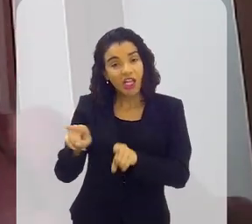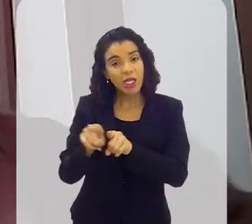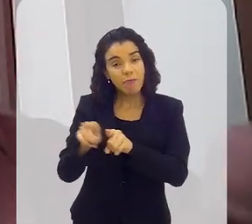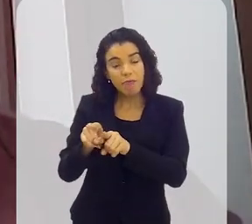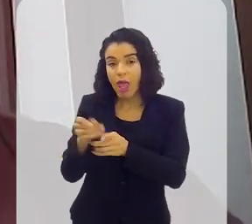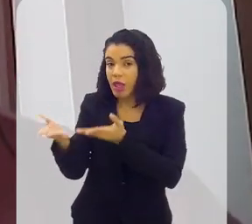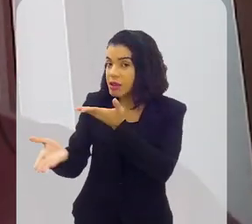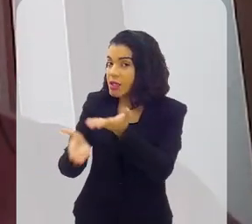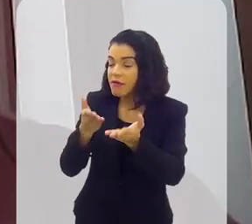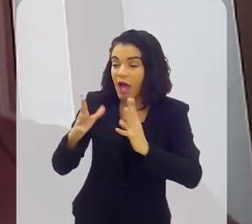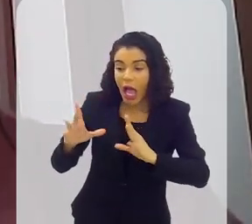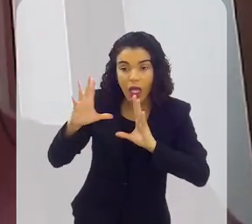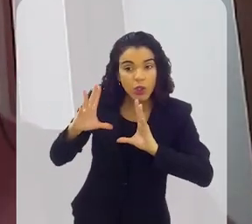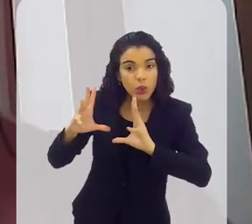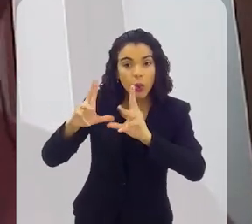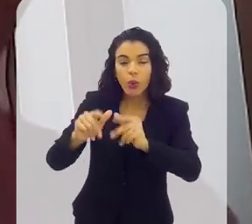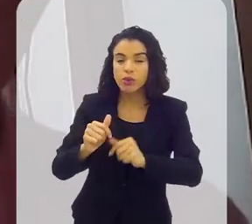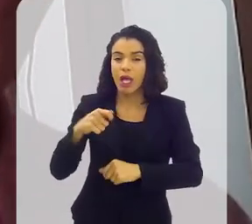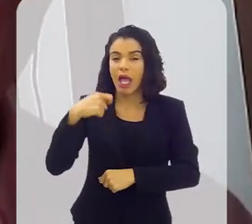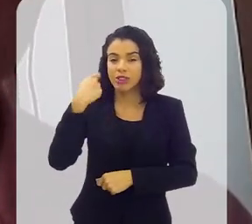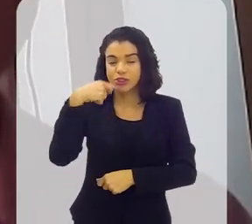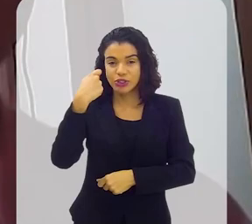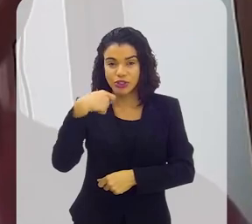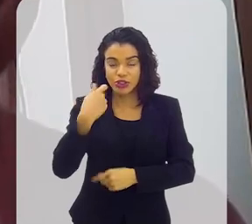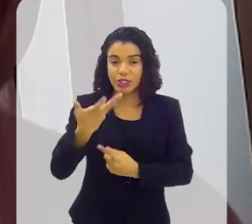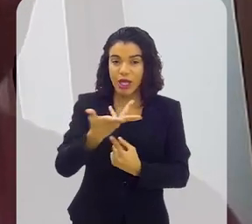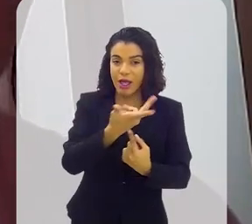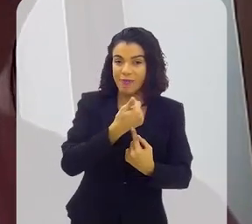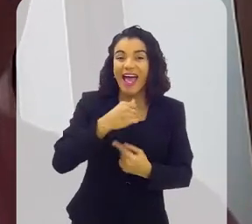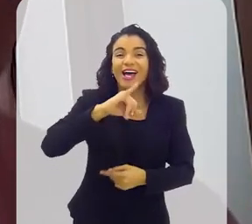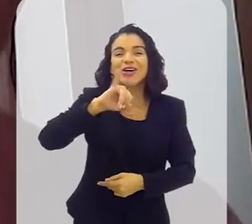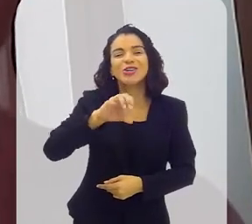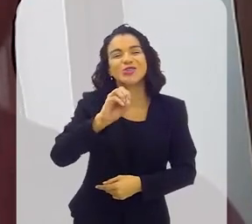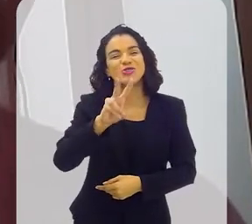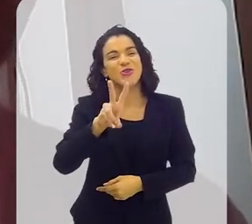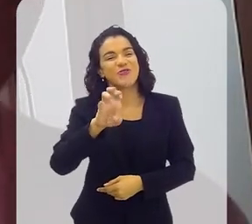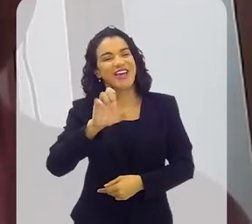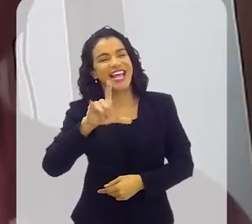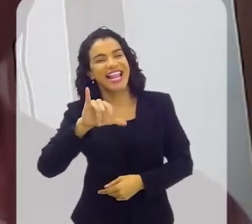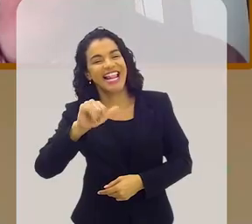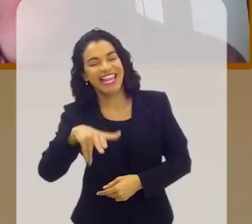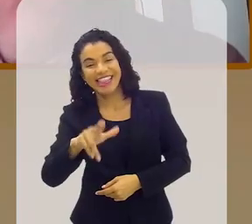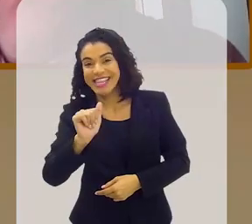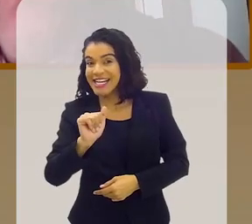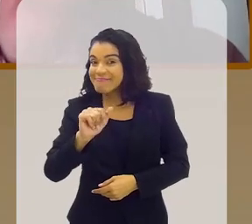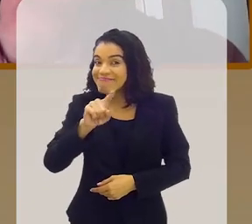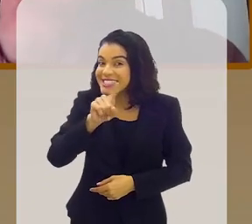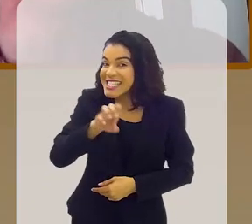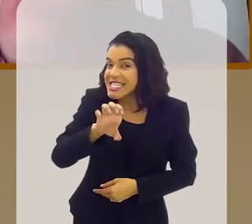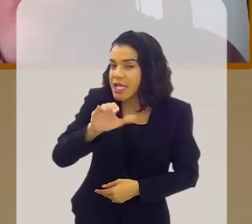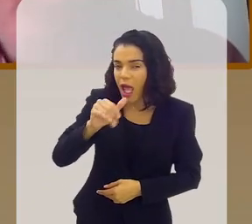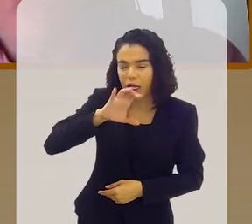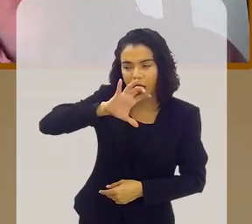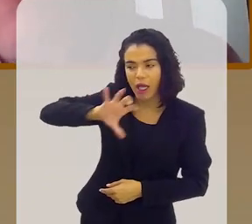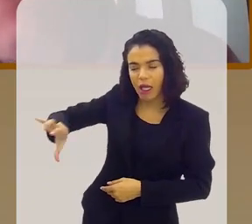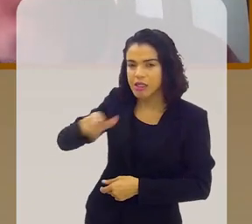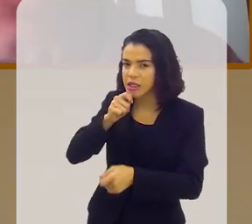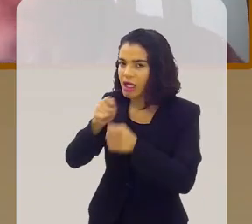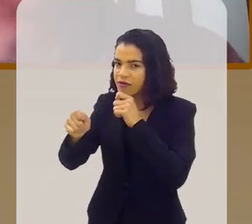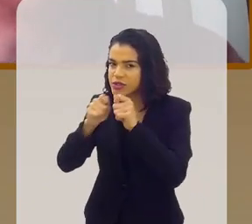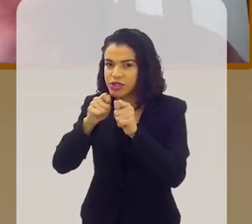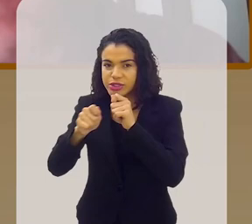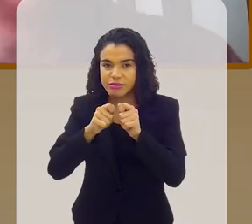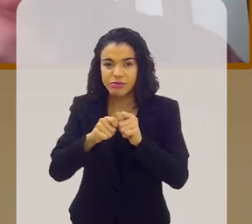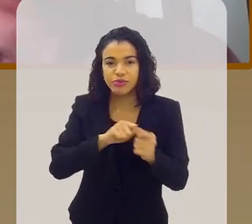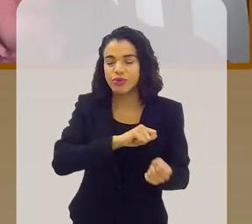todos os artistas da RGE. E aí tinha Fundo de Quintal, Jovelina, outra figura, Zeca Pagodinho, que não gostava de dar entrevista. Tudo